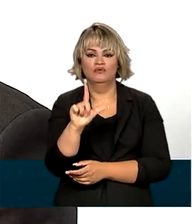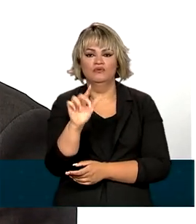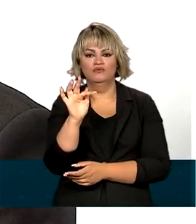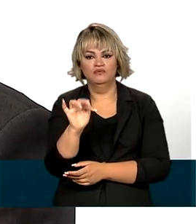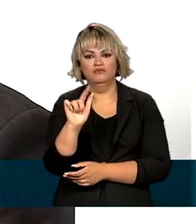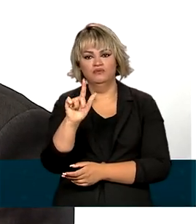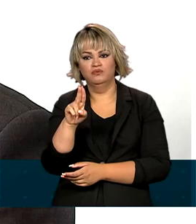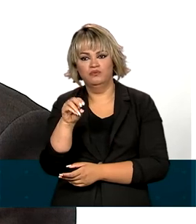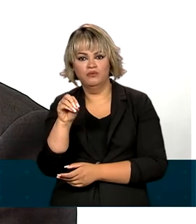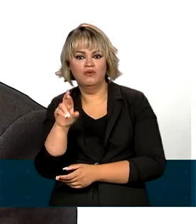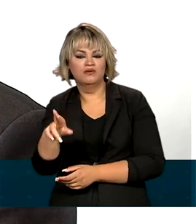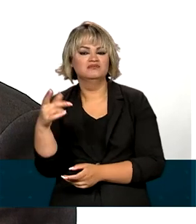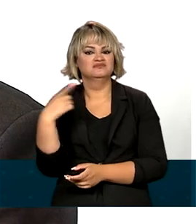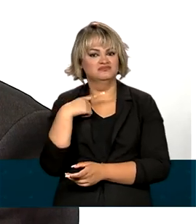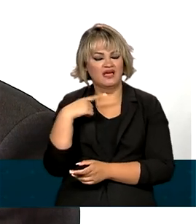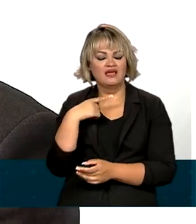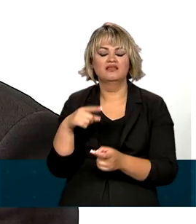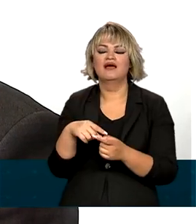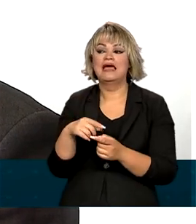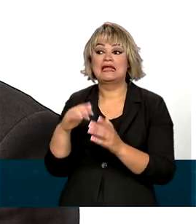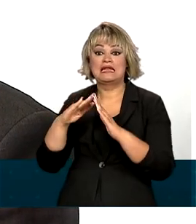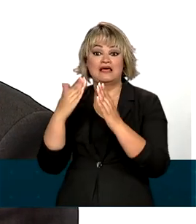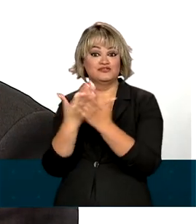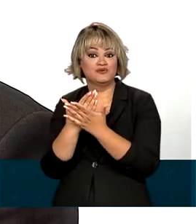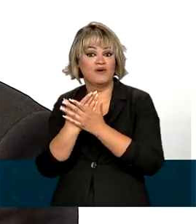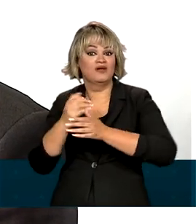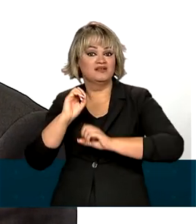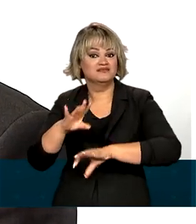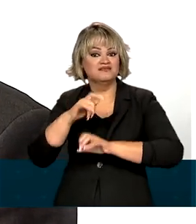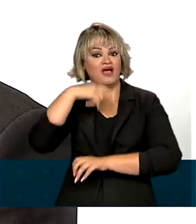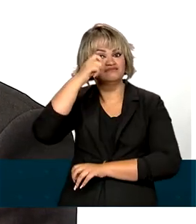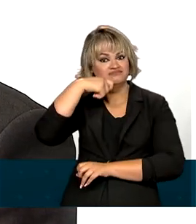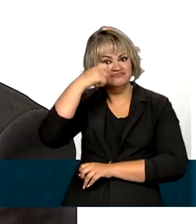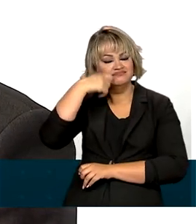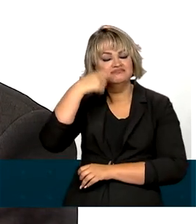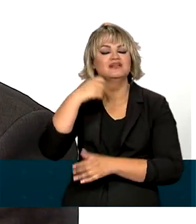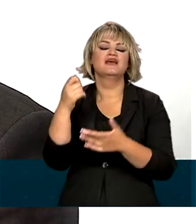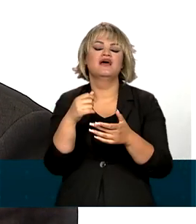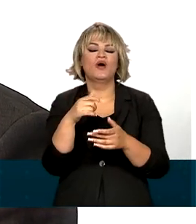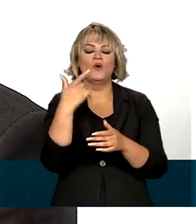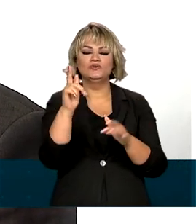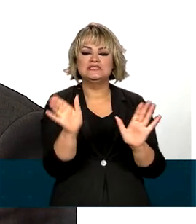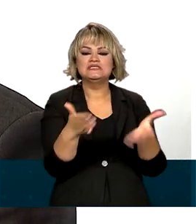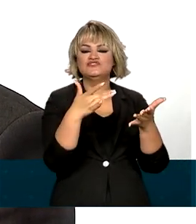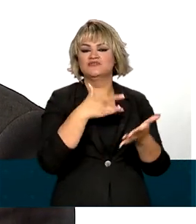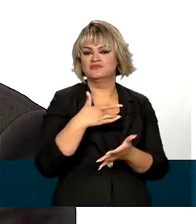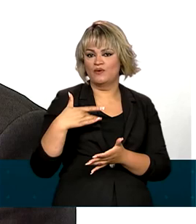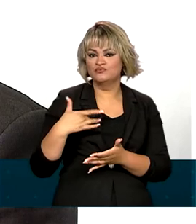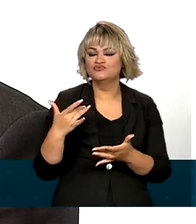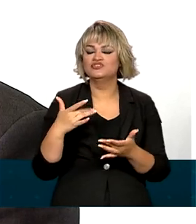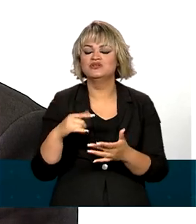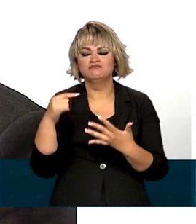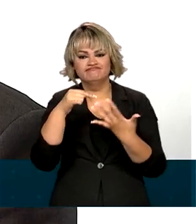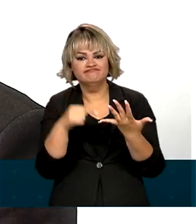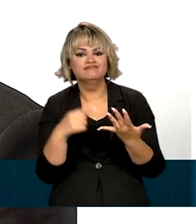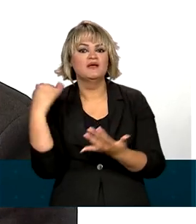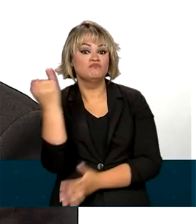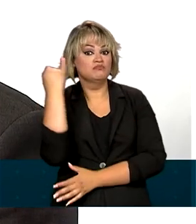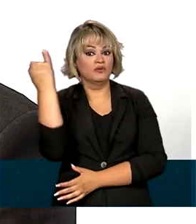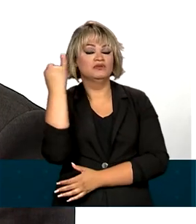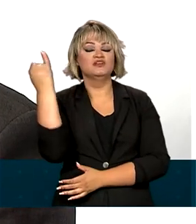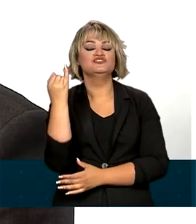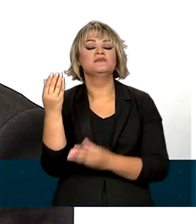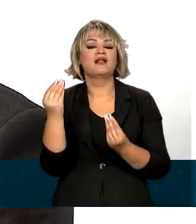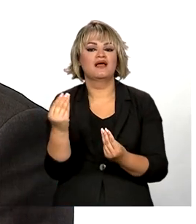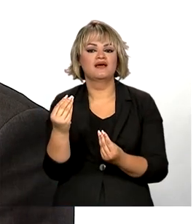ações nas escolas de ensinar as crianças a escovar os dentes, ações de promoção da saúde, que são fundamentais para que a